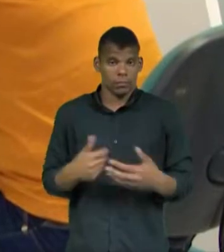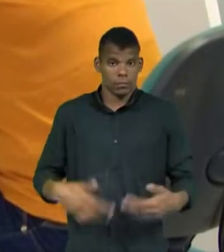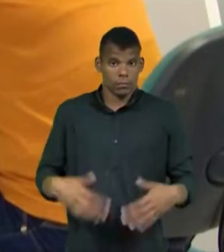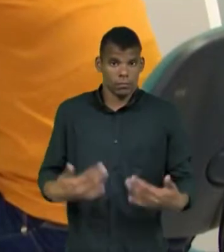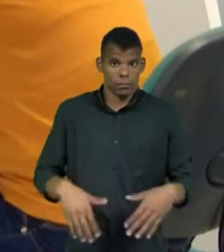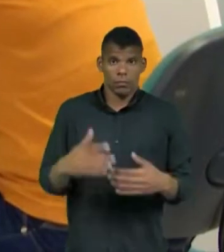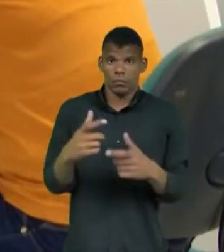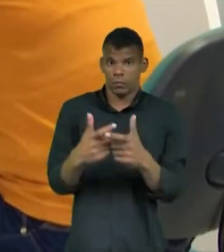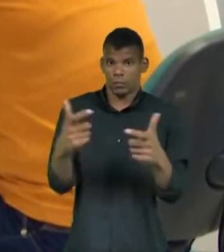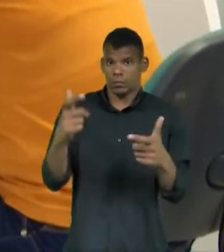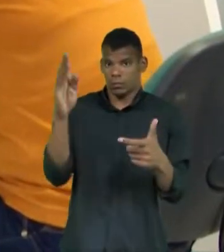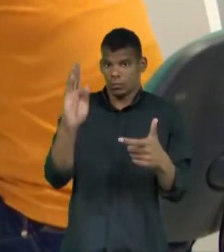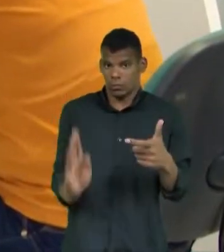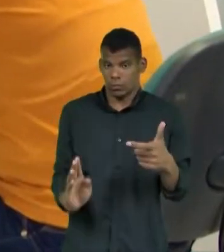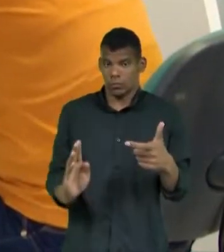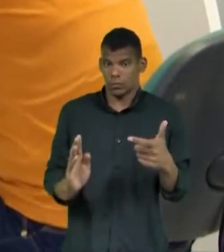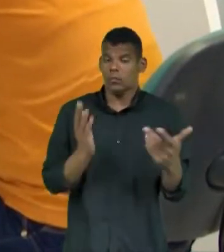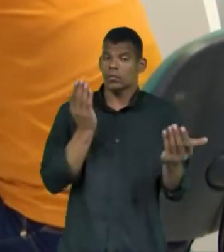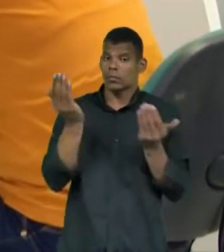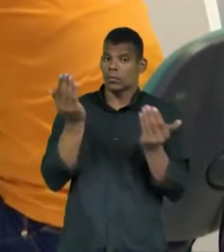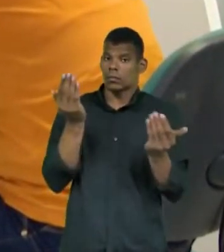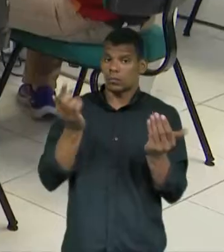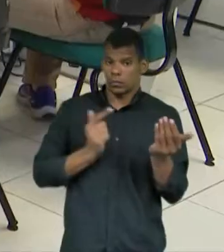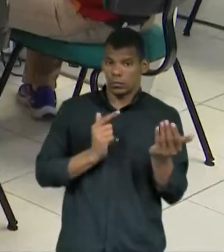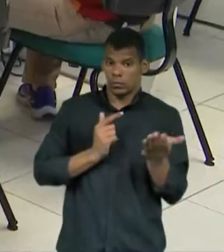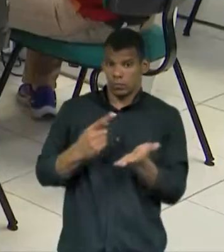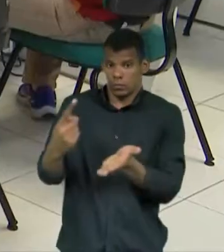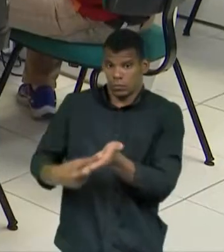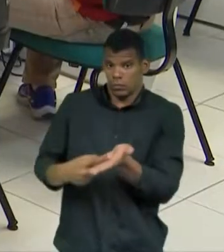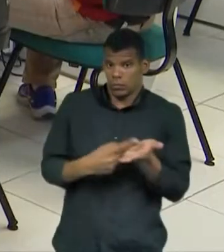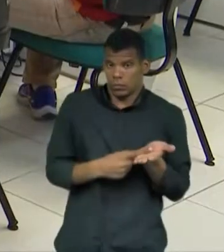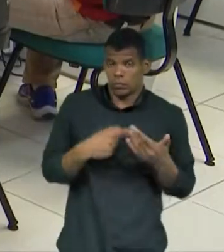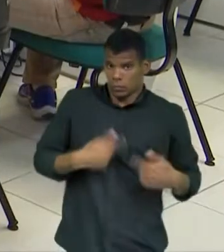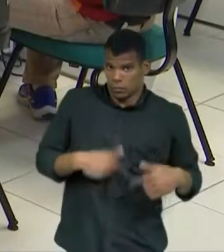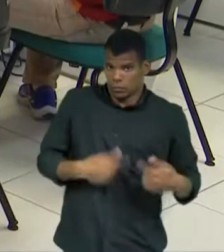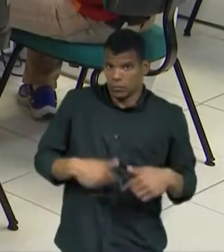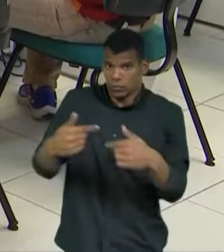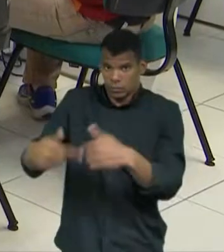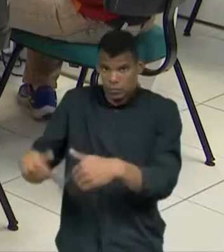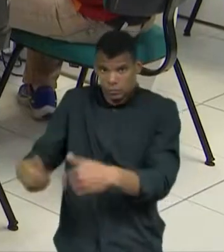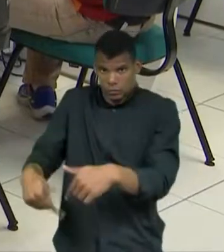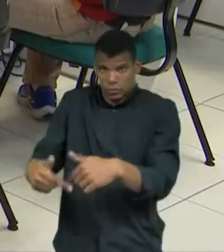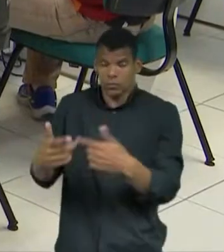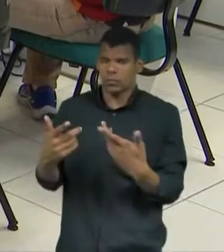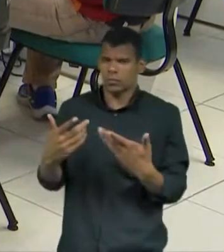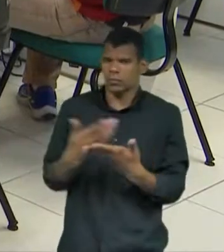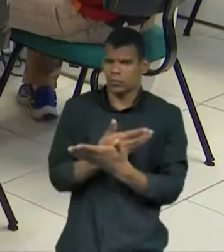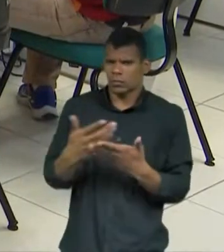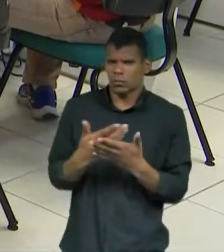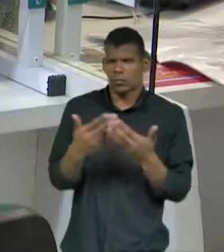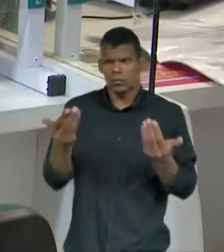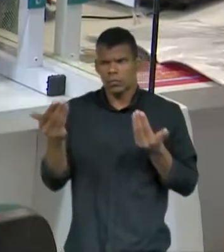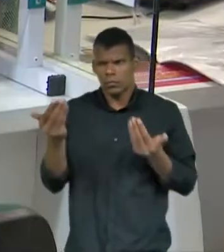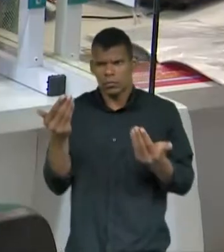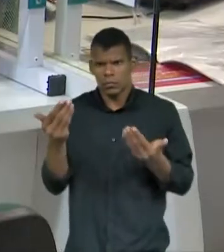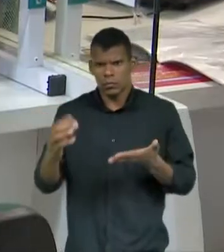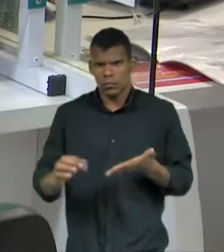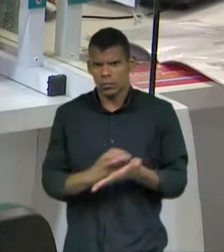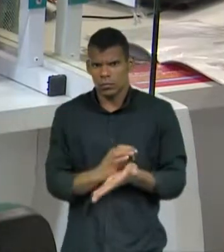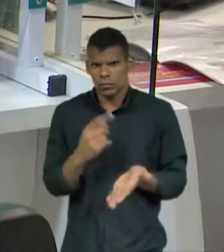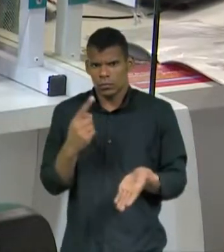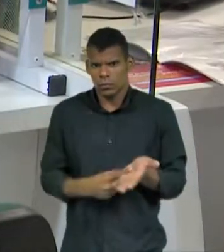dúvidas sobre as diferenças de contratos de trabalho. Muitos trabalhadores ficam na dúvida na hora de assinar o contrato e